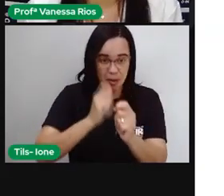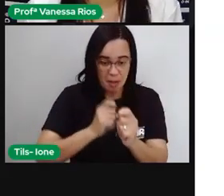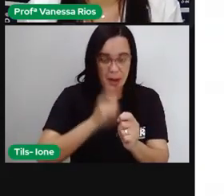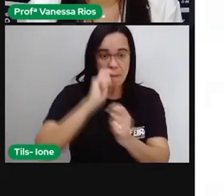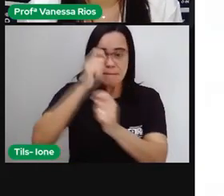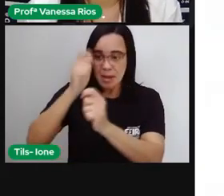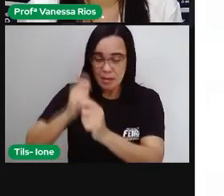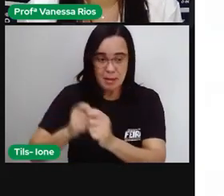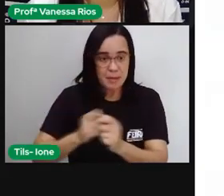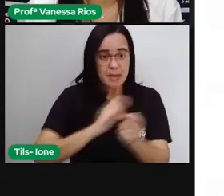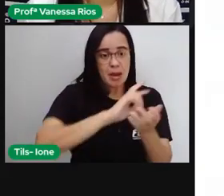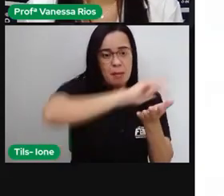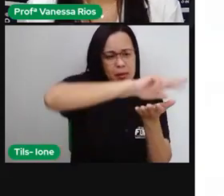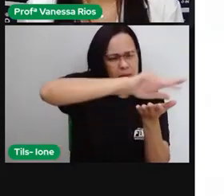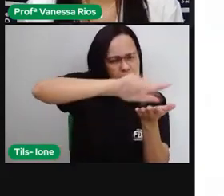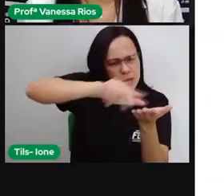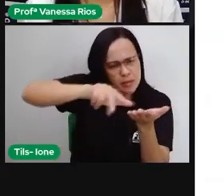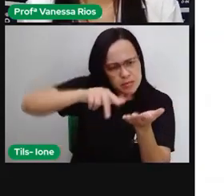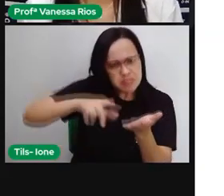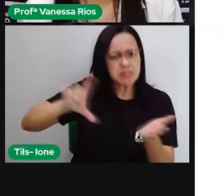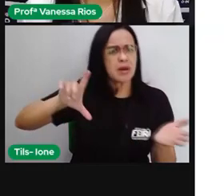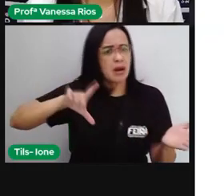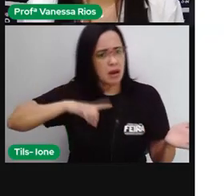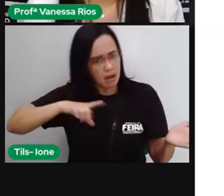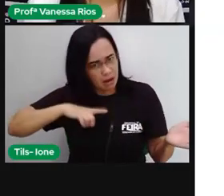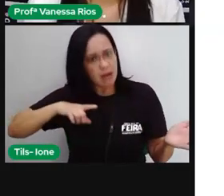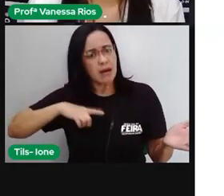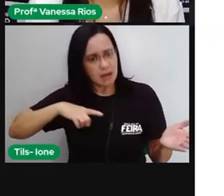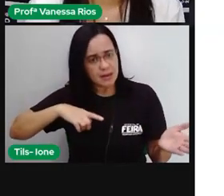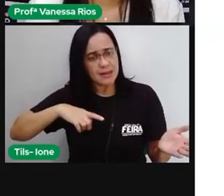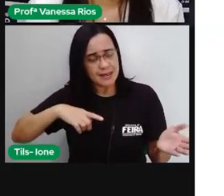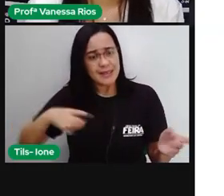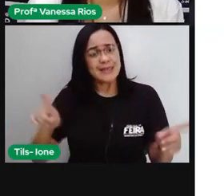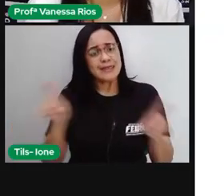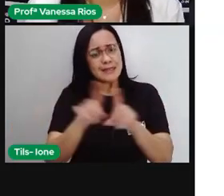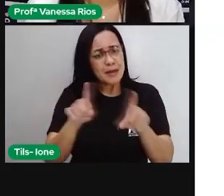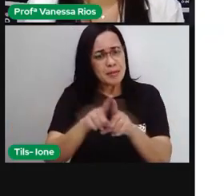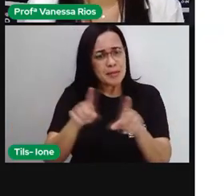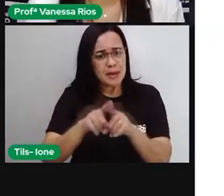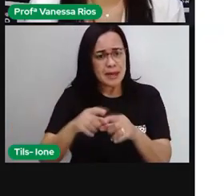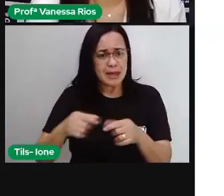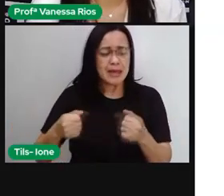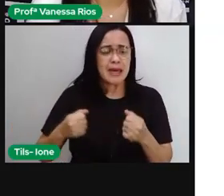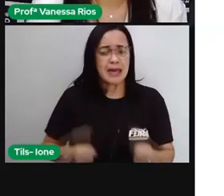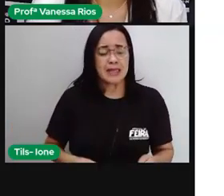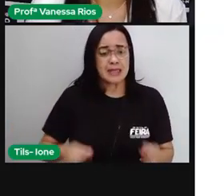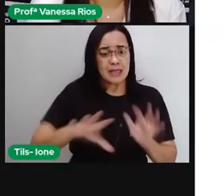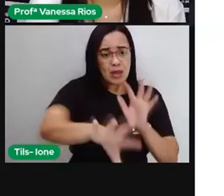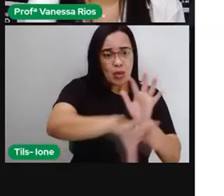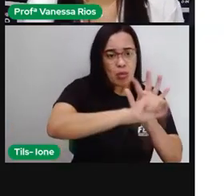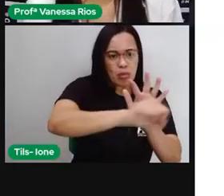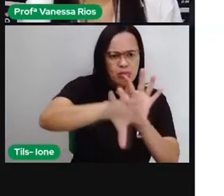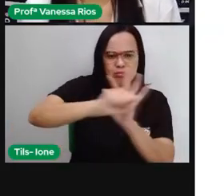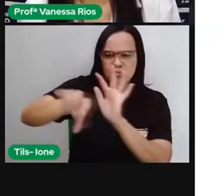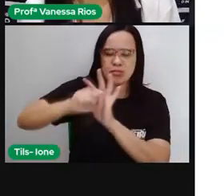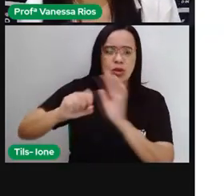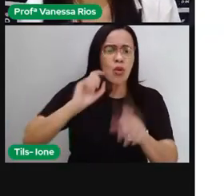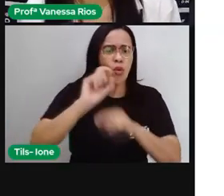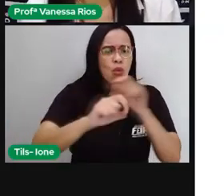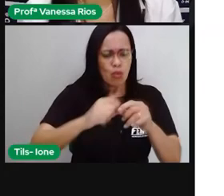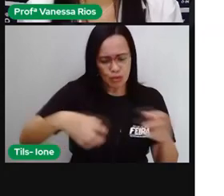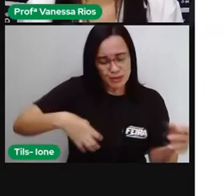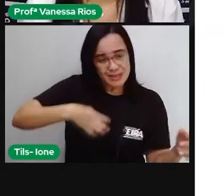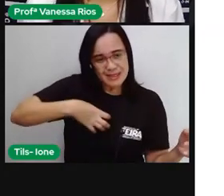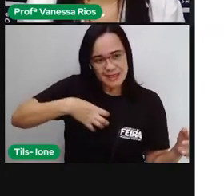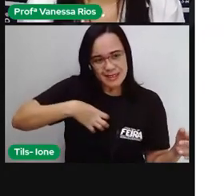tipos de obra de arte. E ele traduziu, né, esse sentimento, essa reflexão de traçado